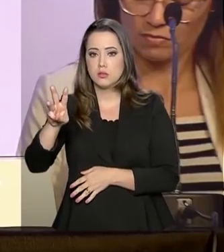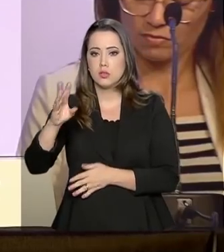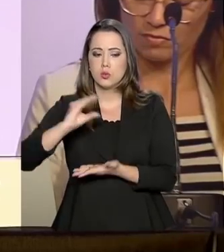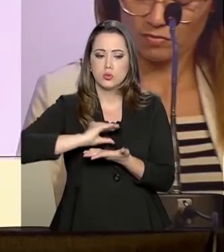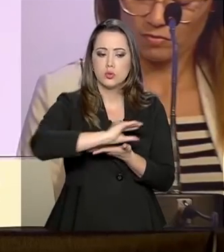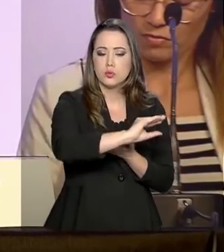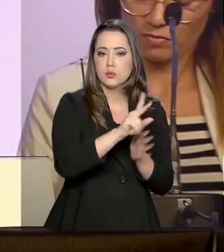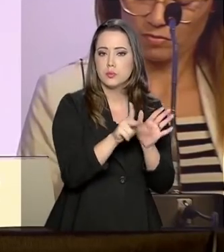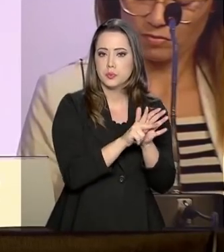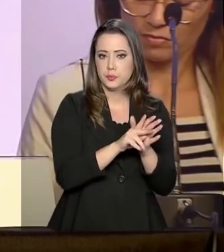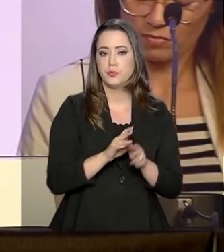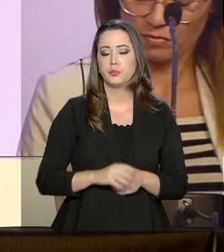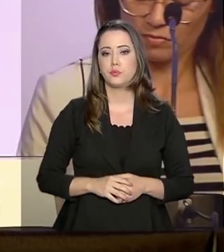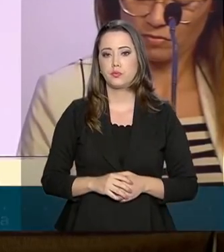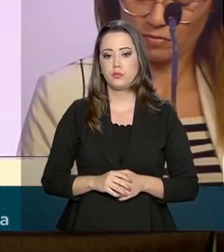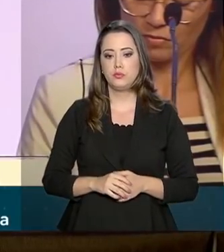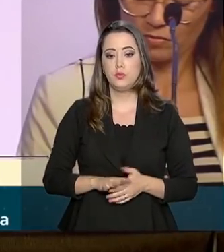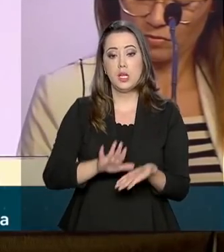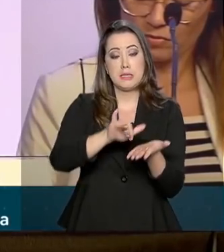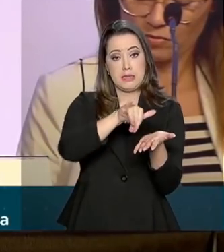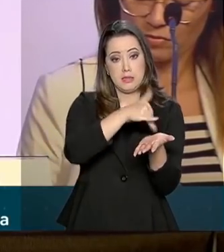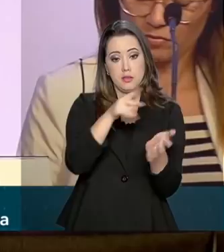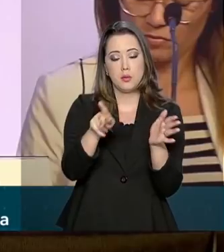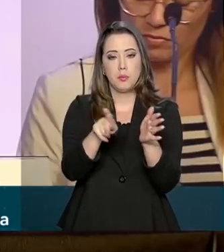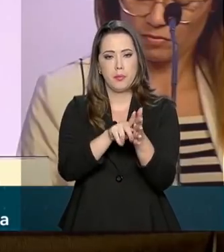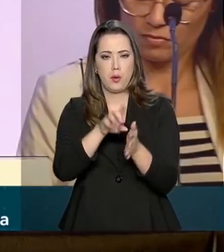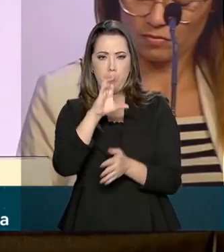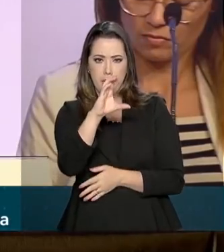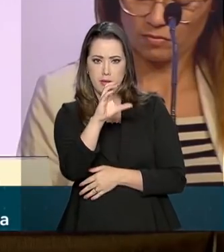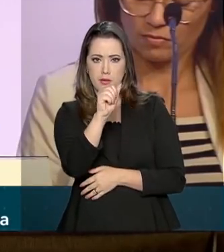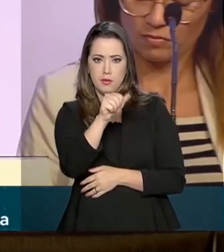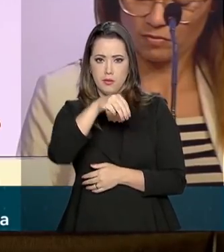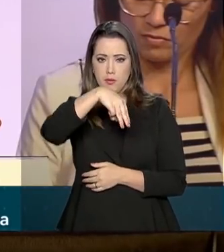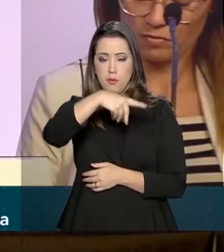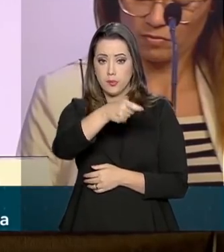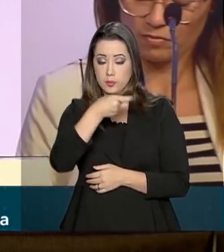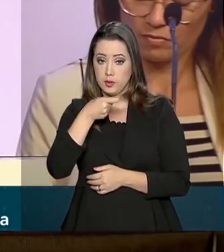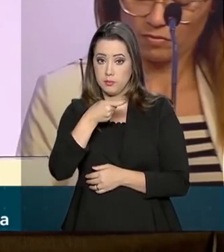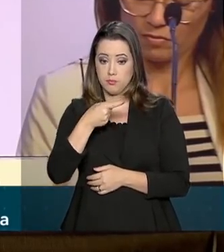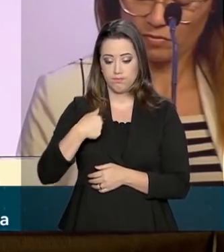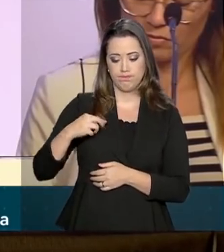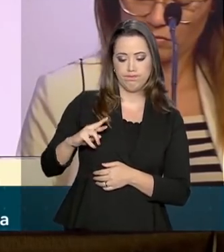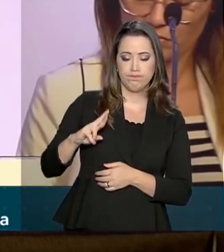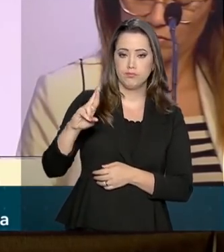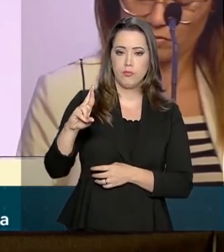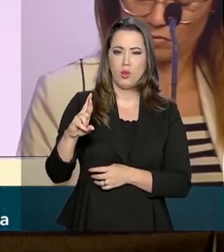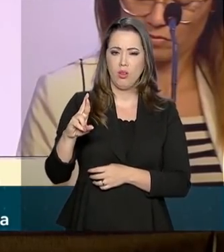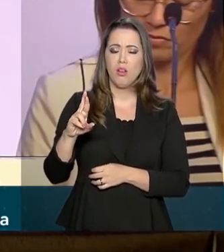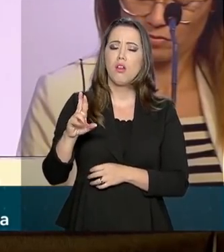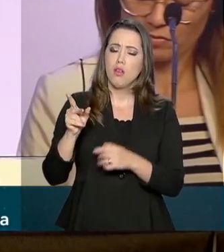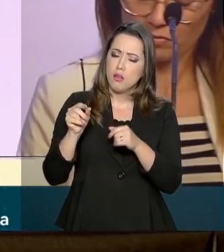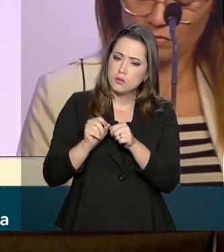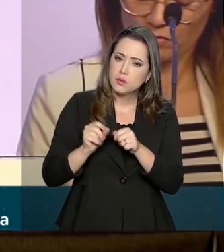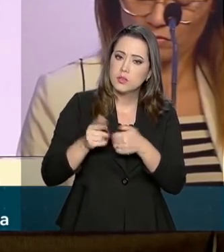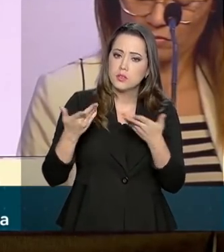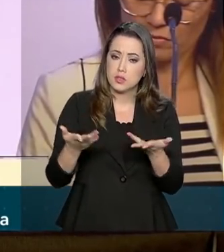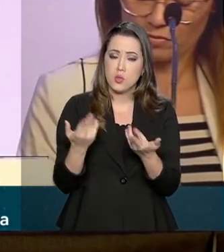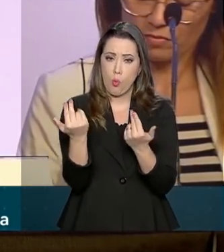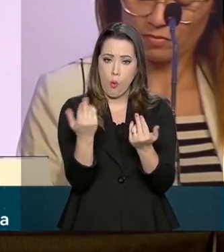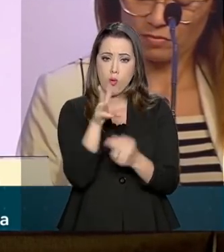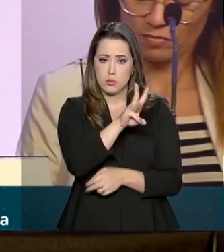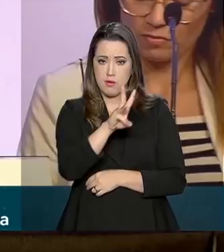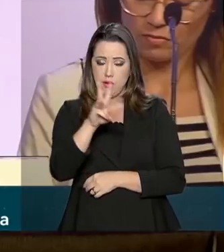A secretaria executiva da CAMEX, que eu aqui represento, fará às vezes de Ombudsman.